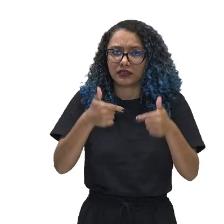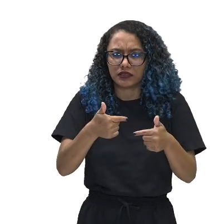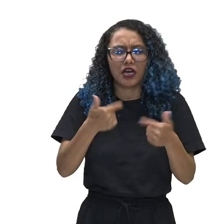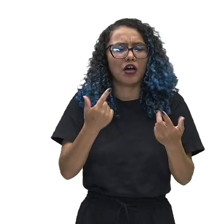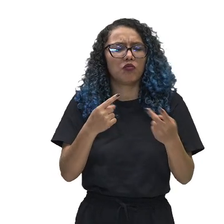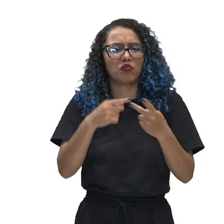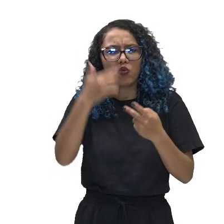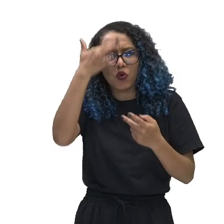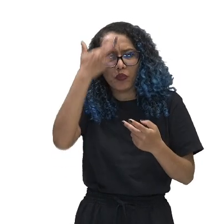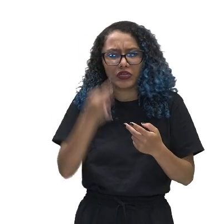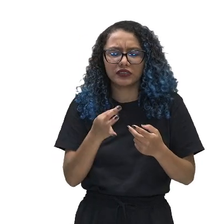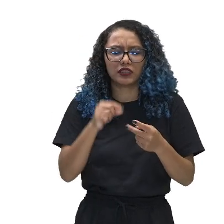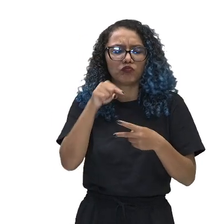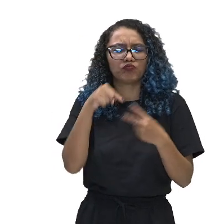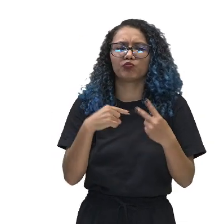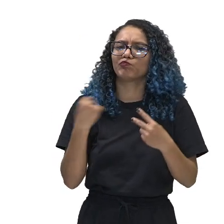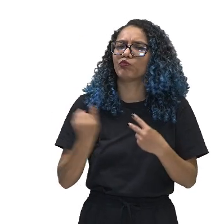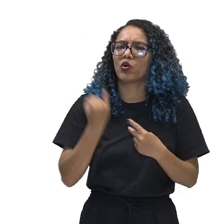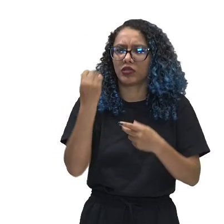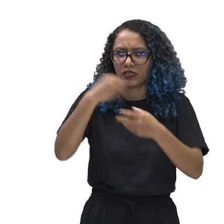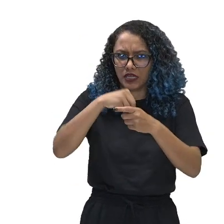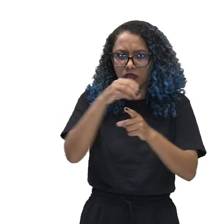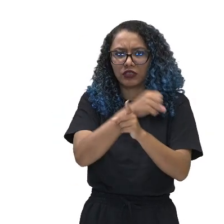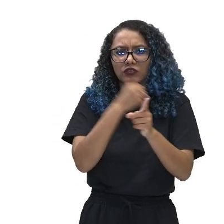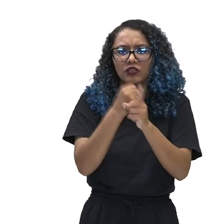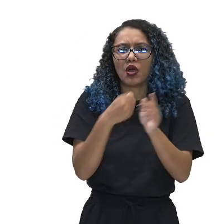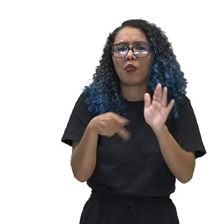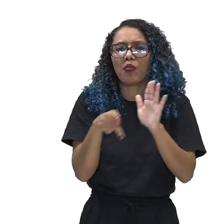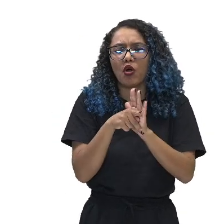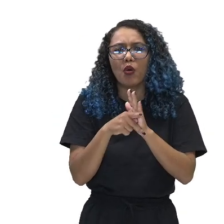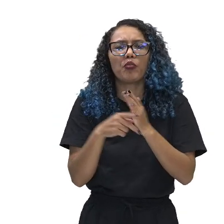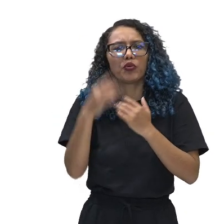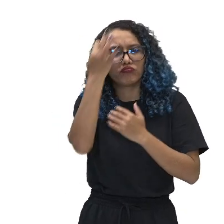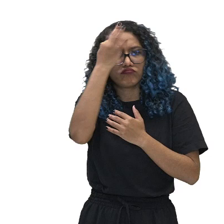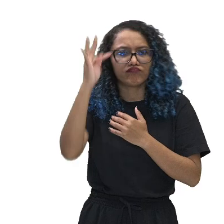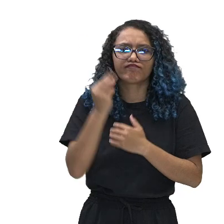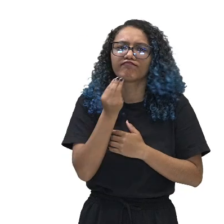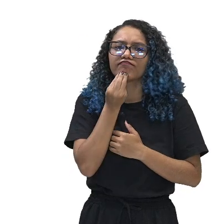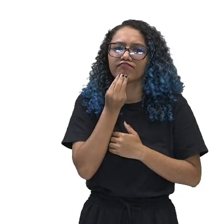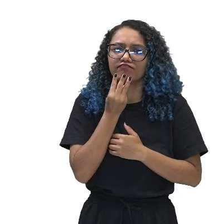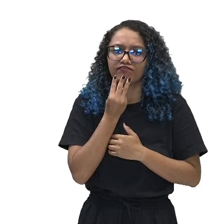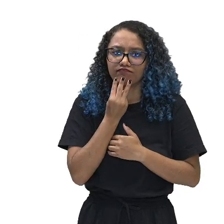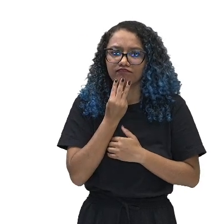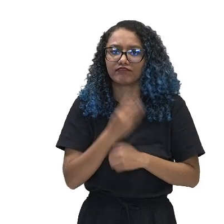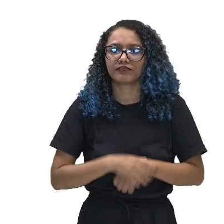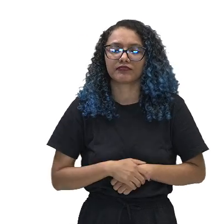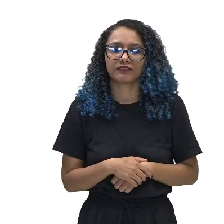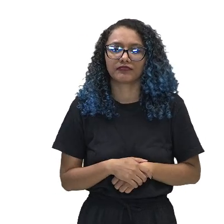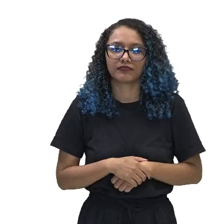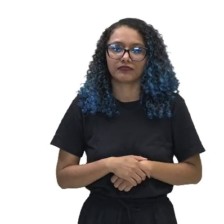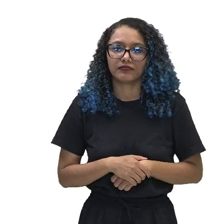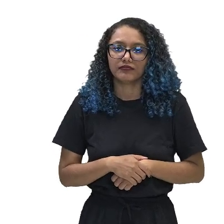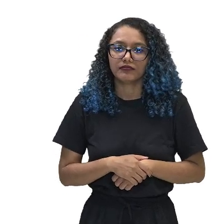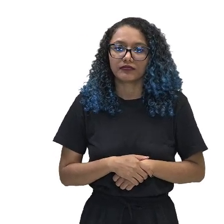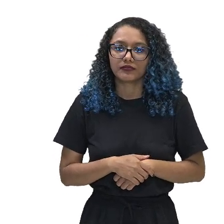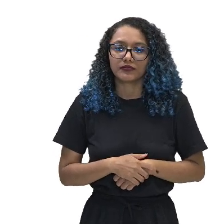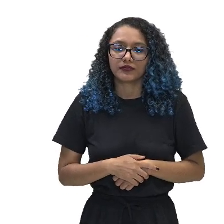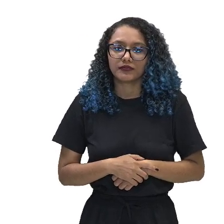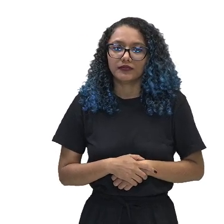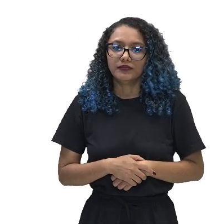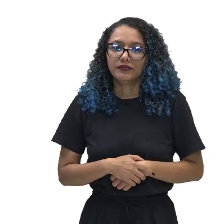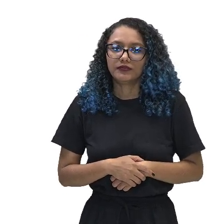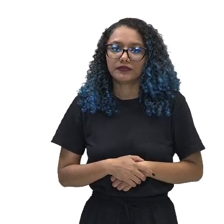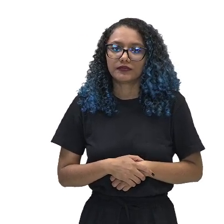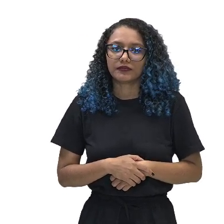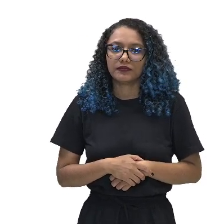do indivíduo, é muito importante na sociologia Weberiana. Podemos dizer que a sociologia tem um objeto